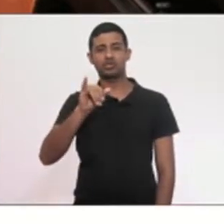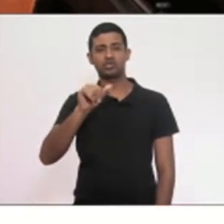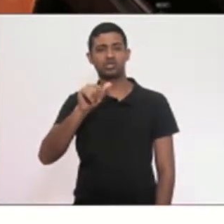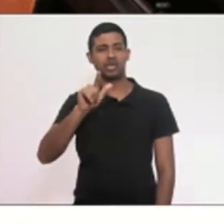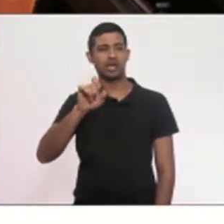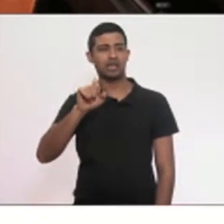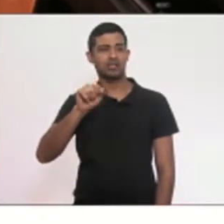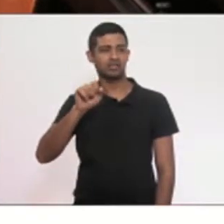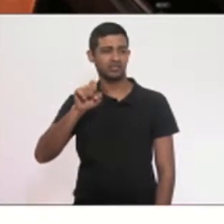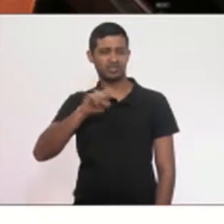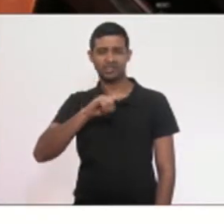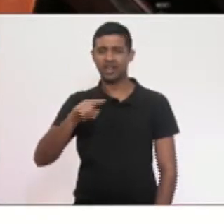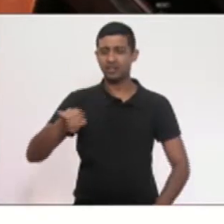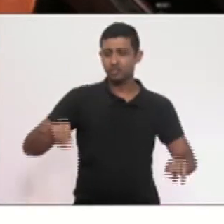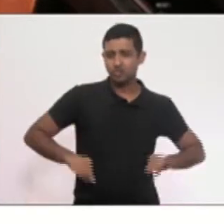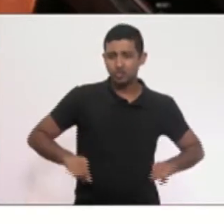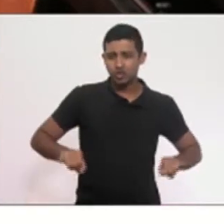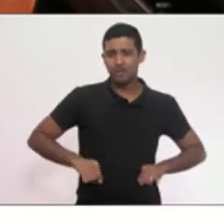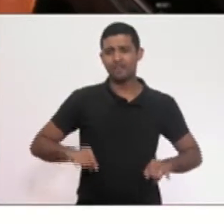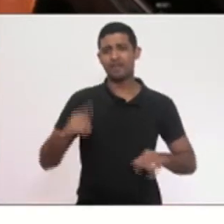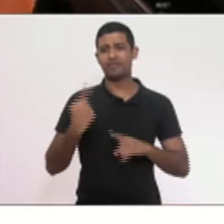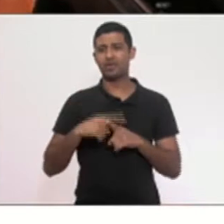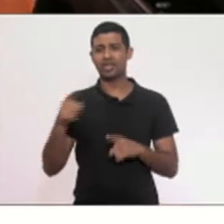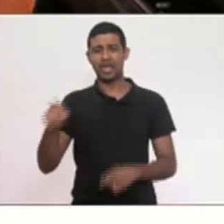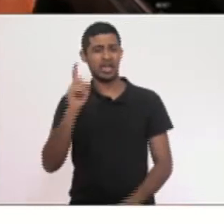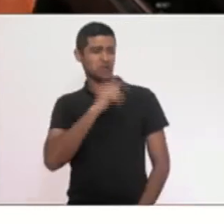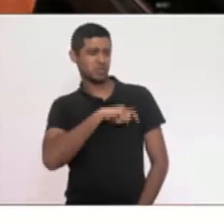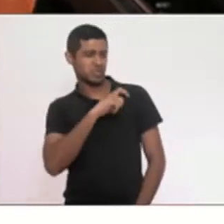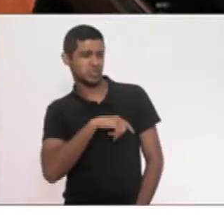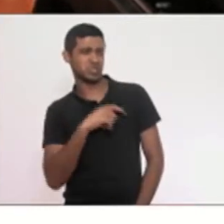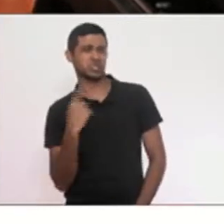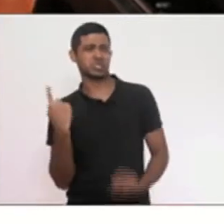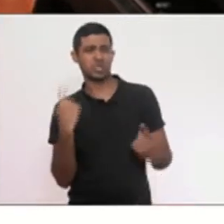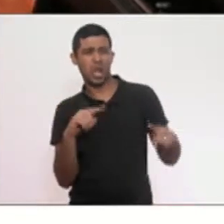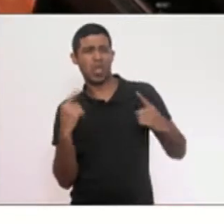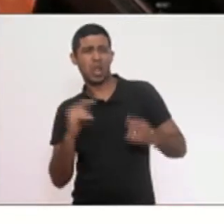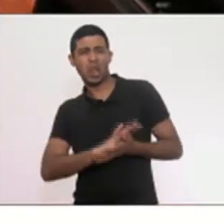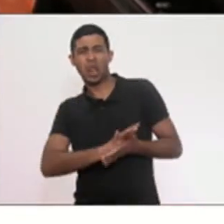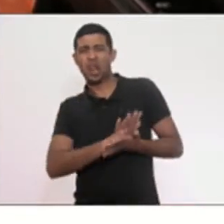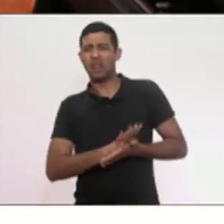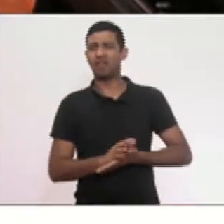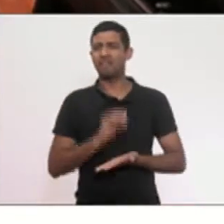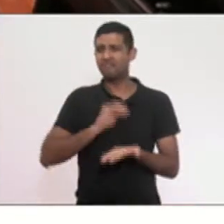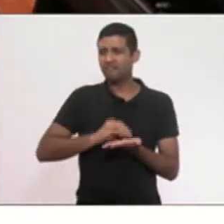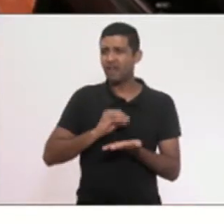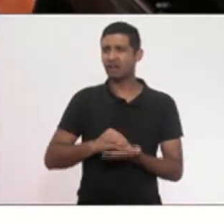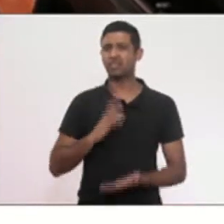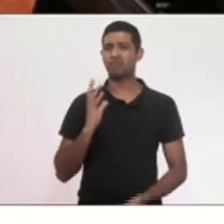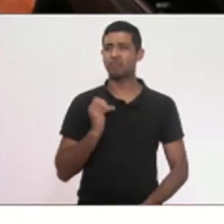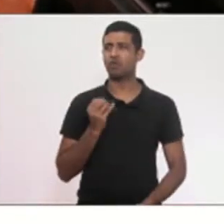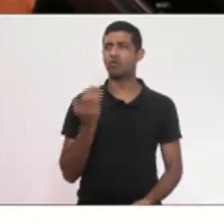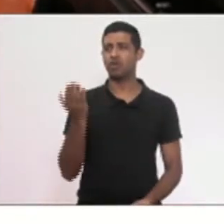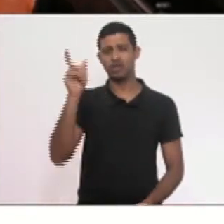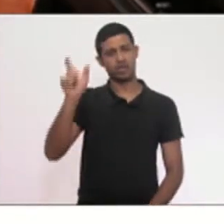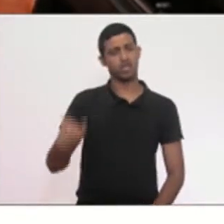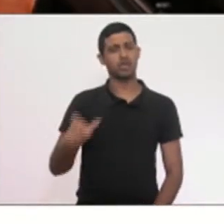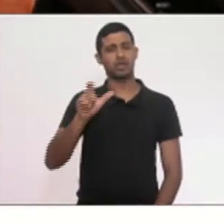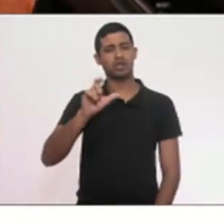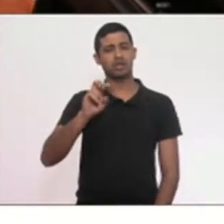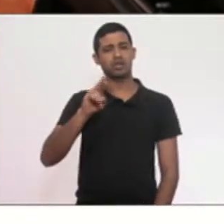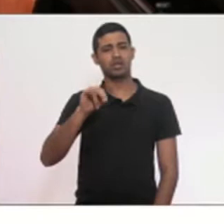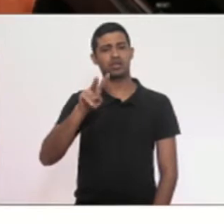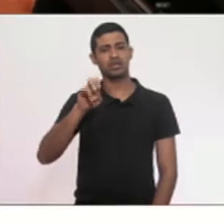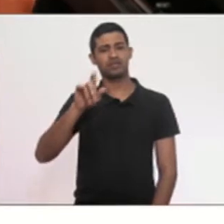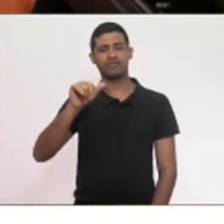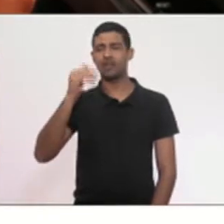incompetência, por maldade, por leniência, por covardia, por omissão e por falta de amor do desprefeito Marcelo Crivella. Muito